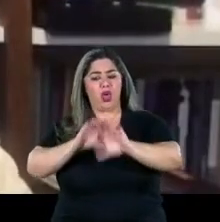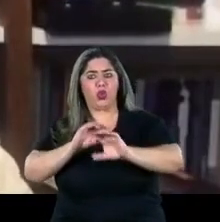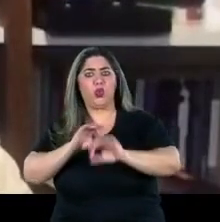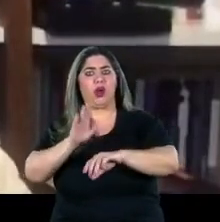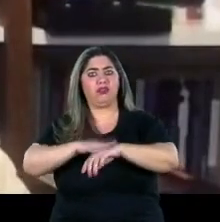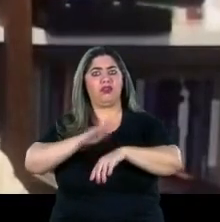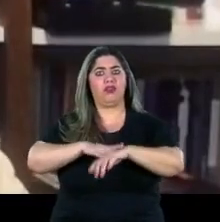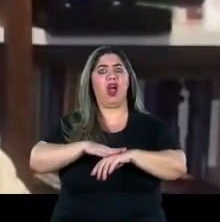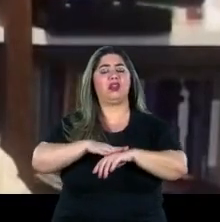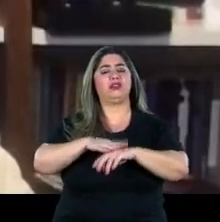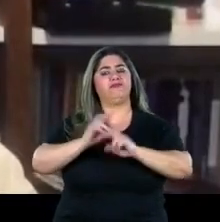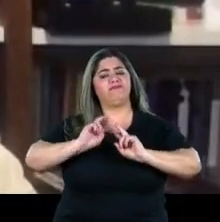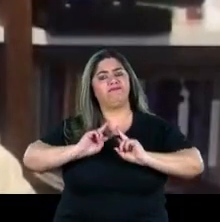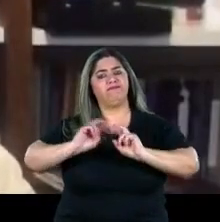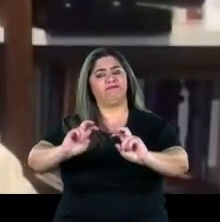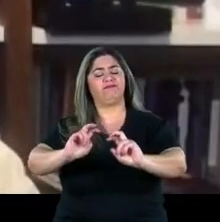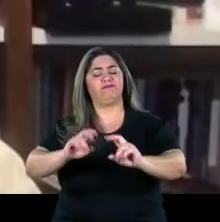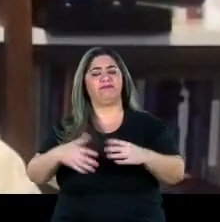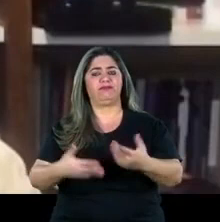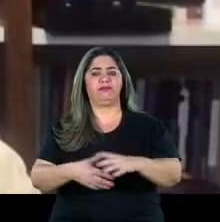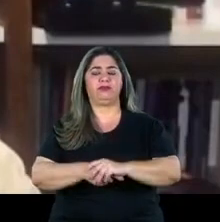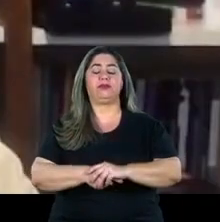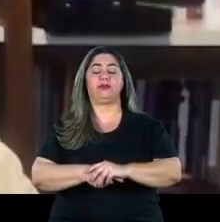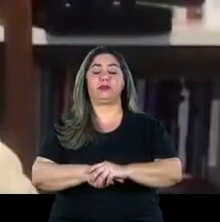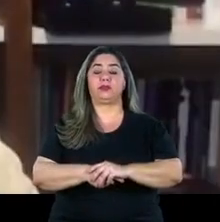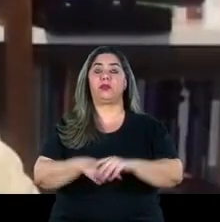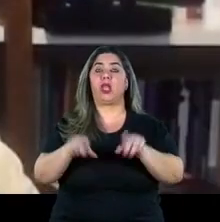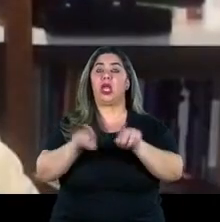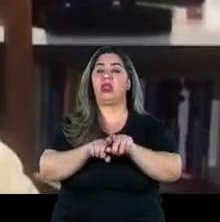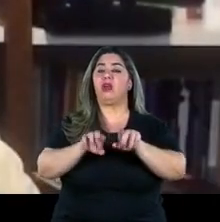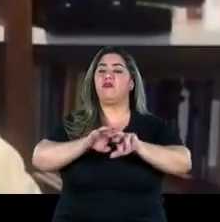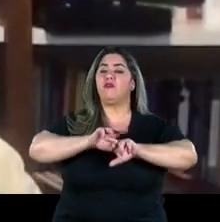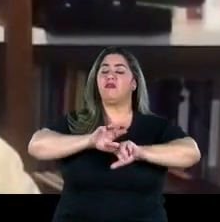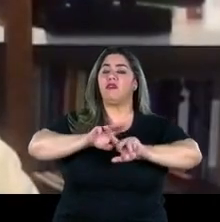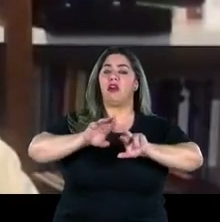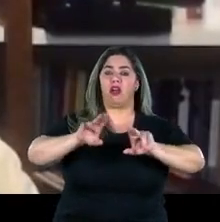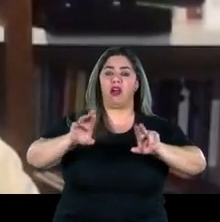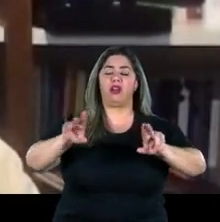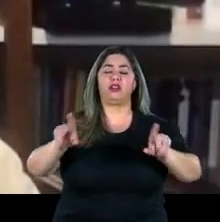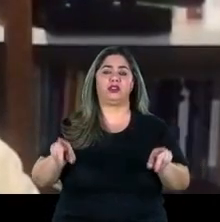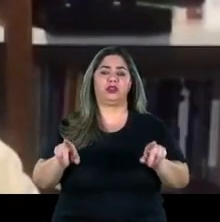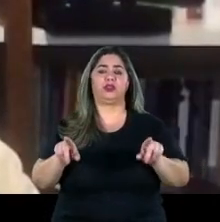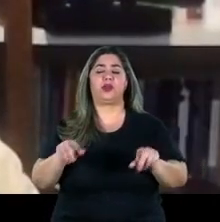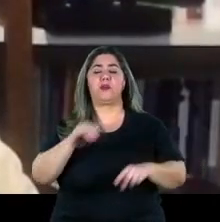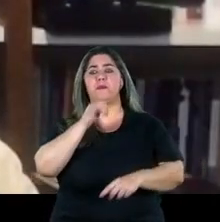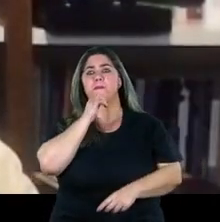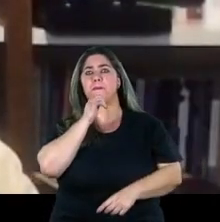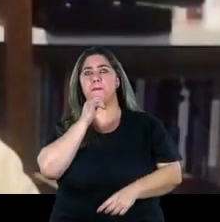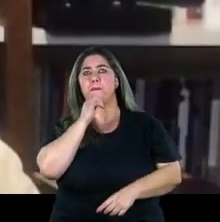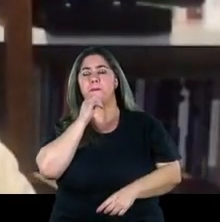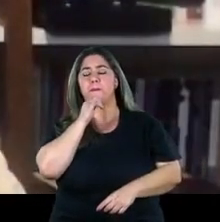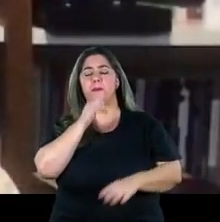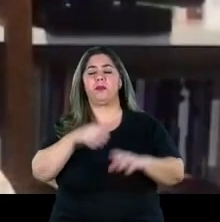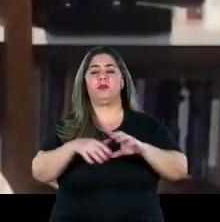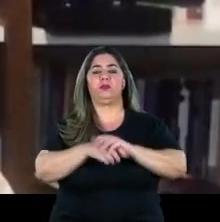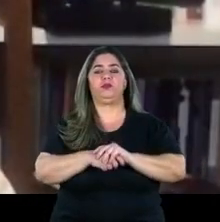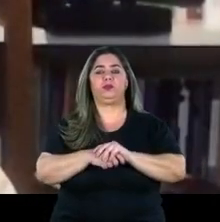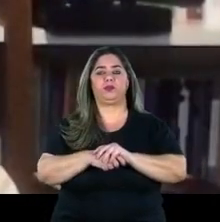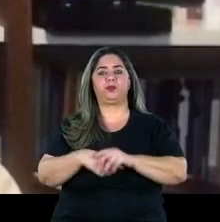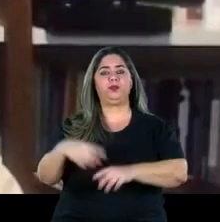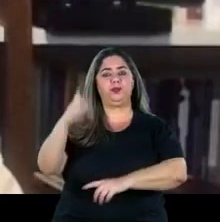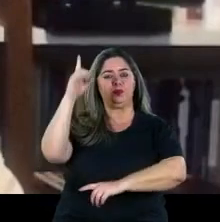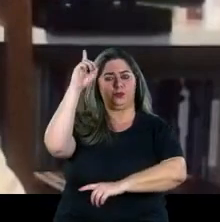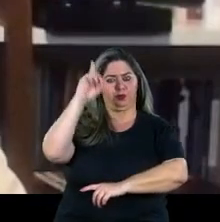nesse complexo de informações cabe muita coisa especialmente as questões relativas aos direitos